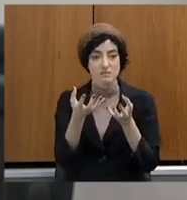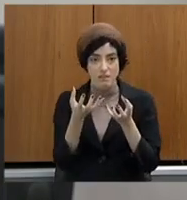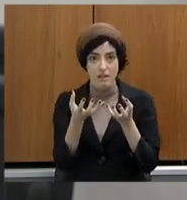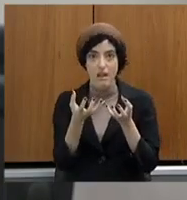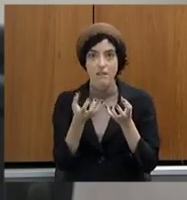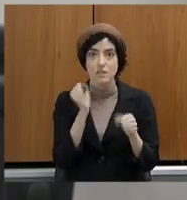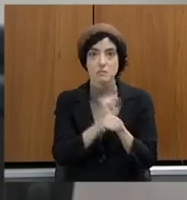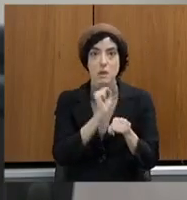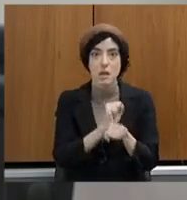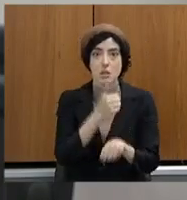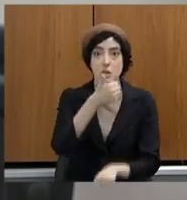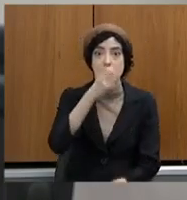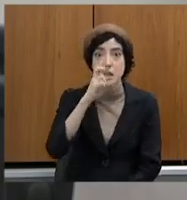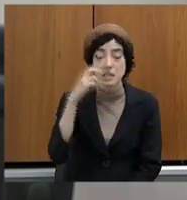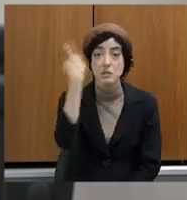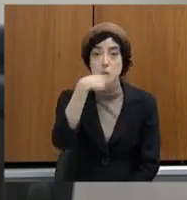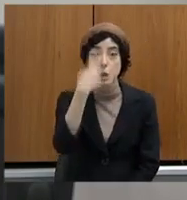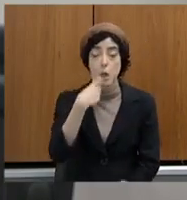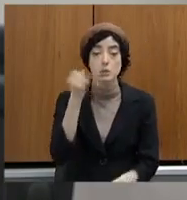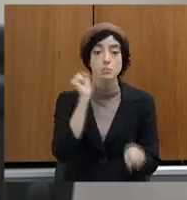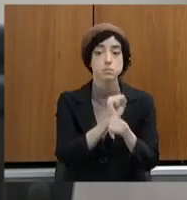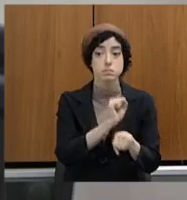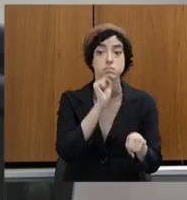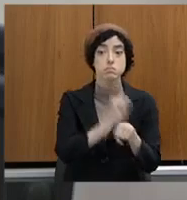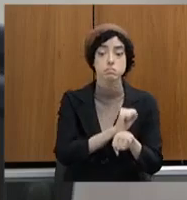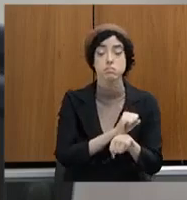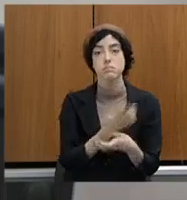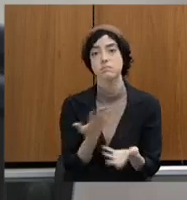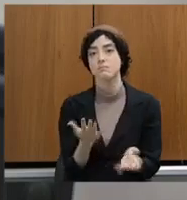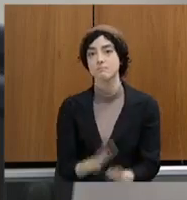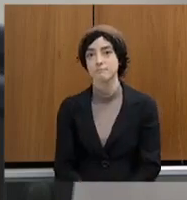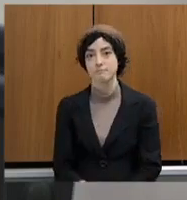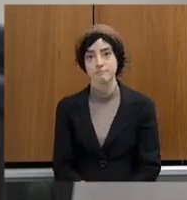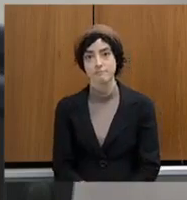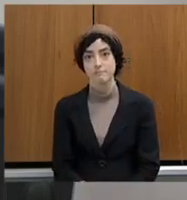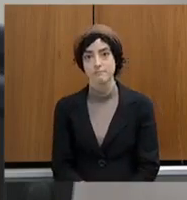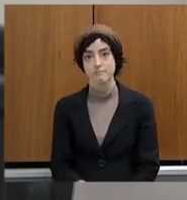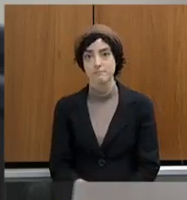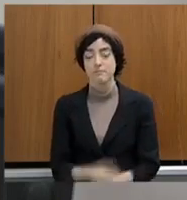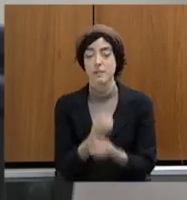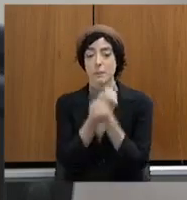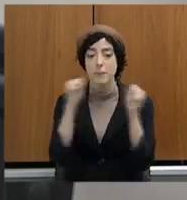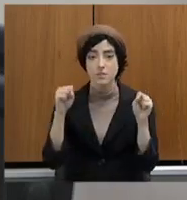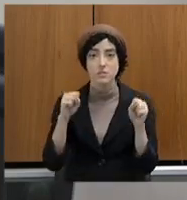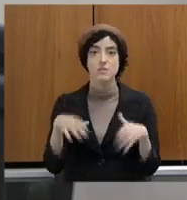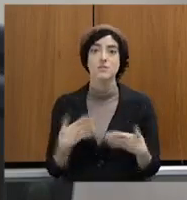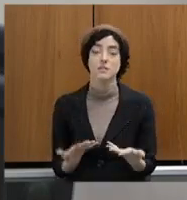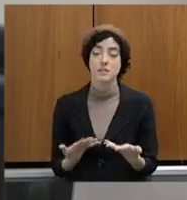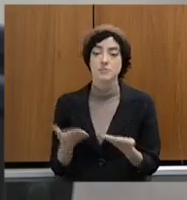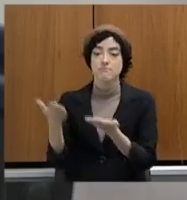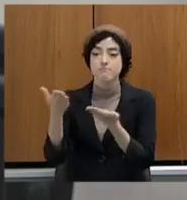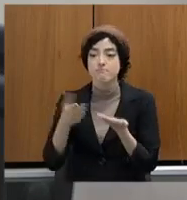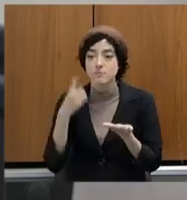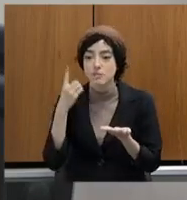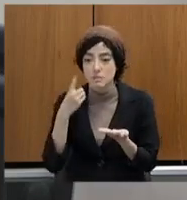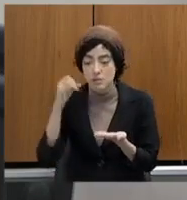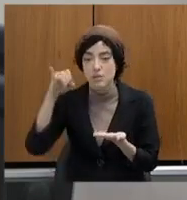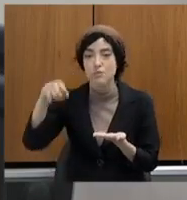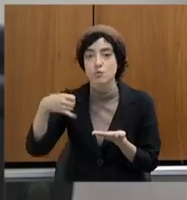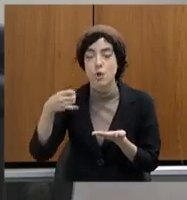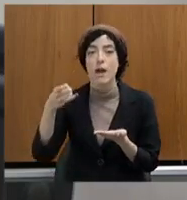assunto, doutor Joaquim, precisa ser tratado com o máximo de empenho por parte do senhor,